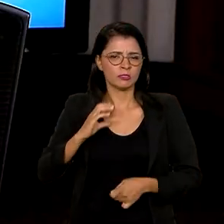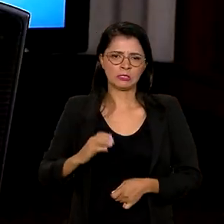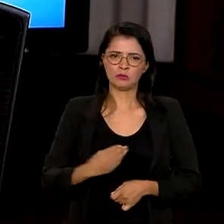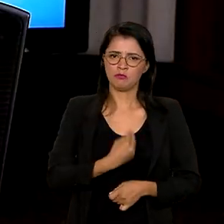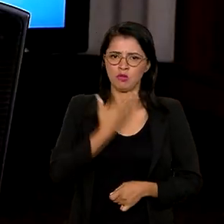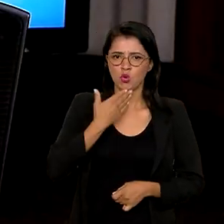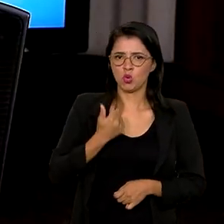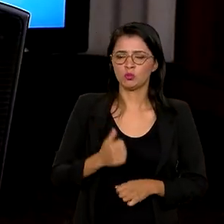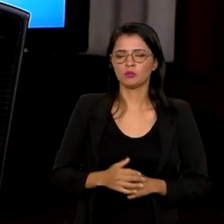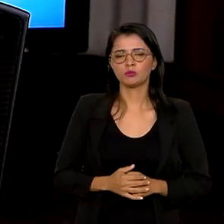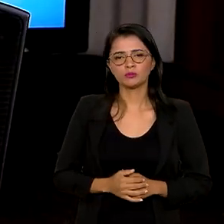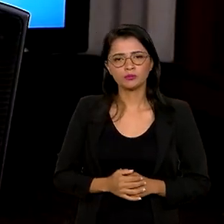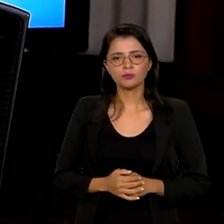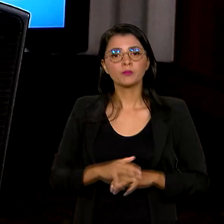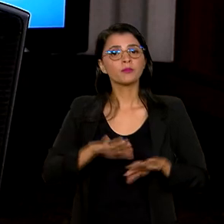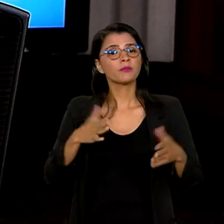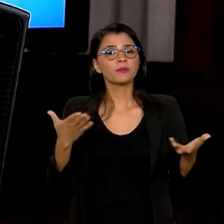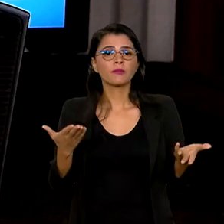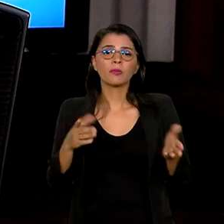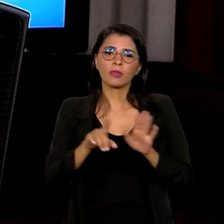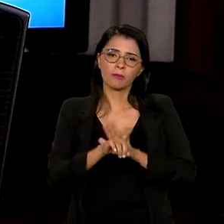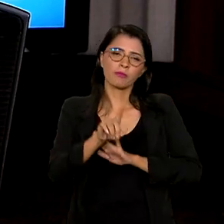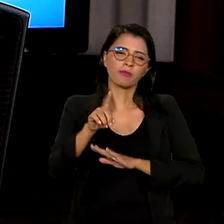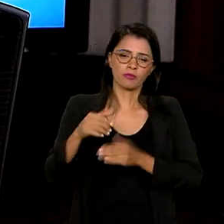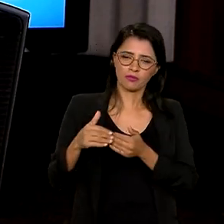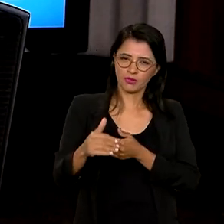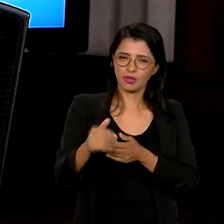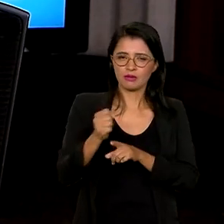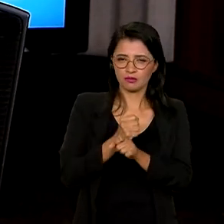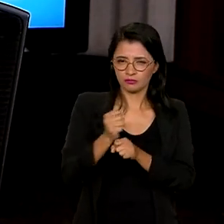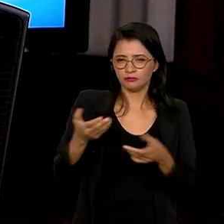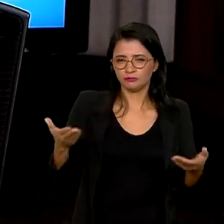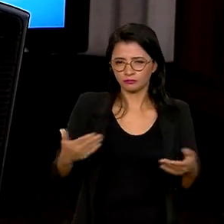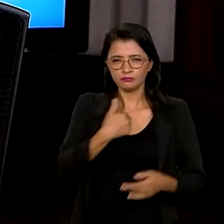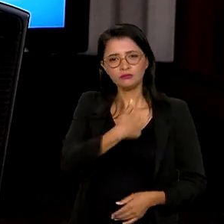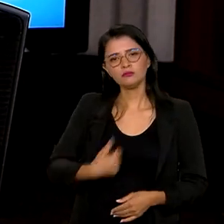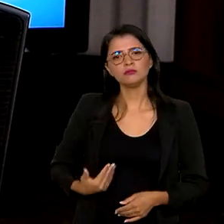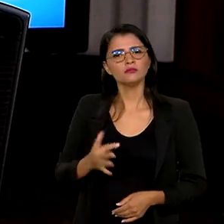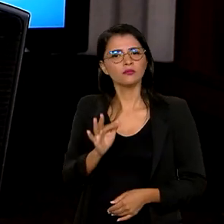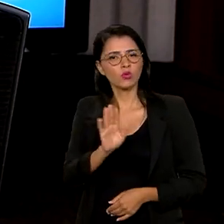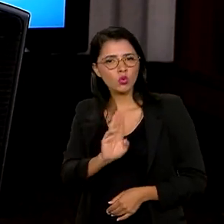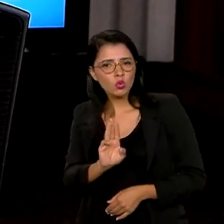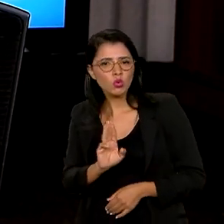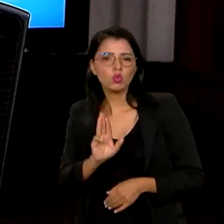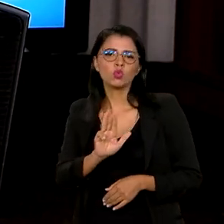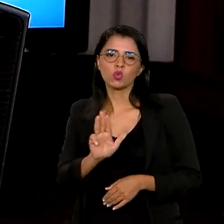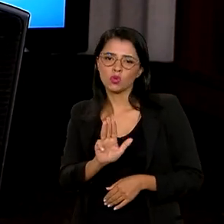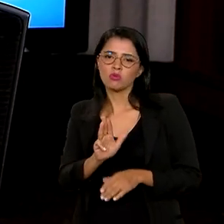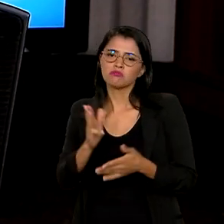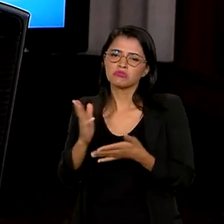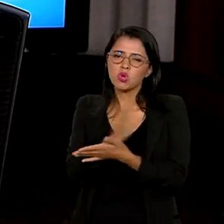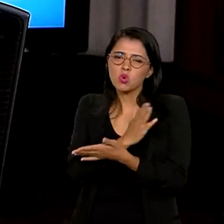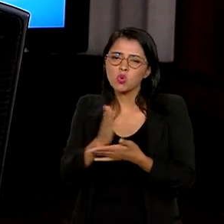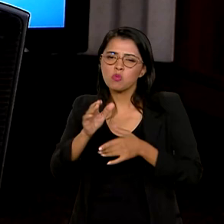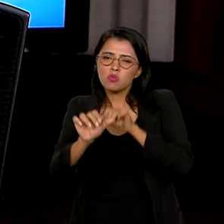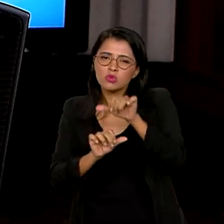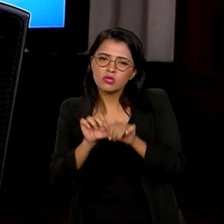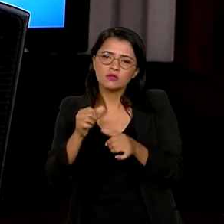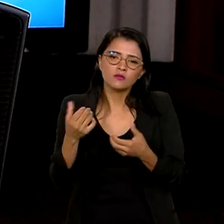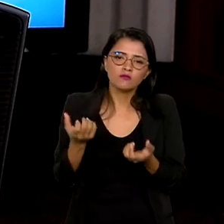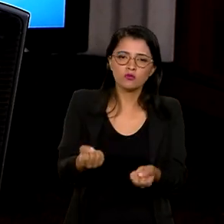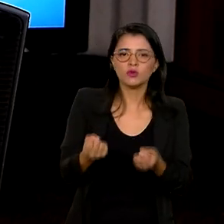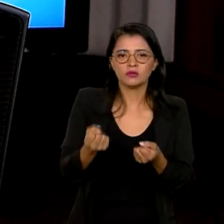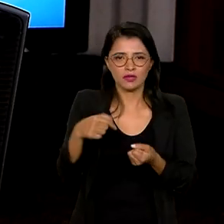Agora, especialmente a partir do início deste ano, no governo Lula, algumas mudanças foram adotadas aí